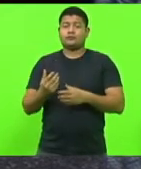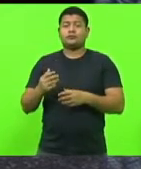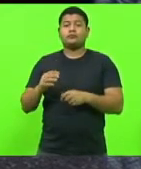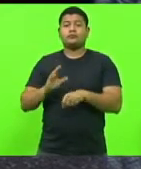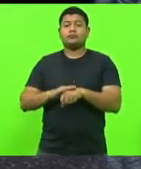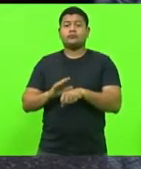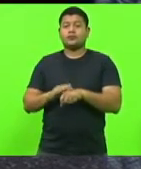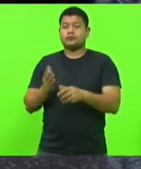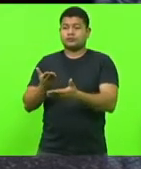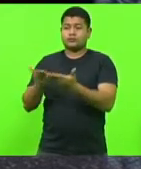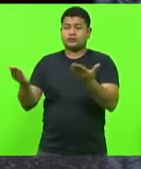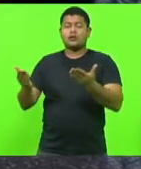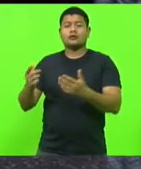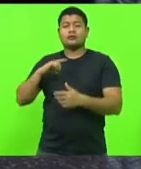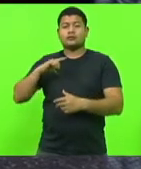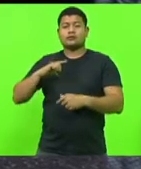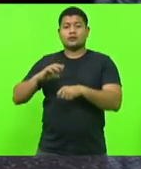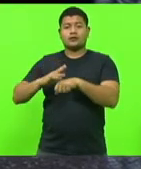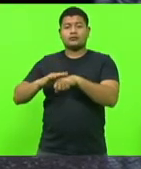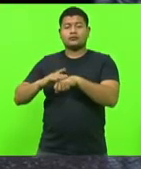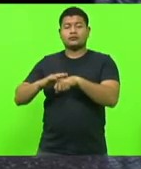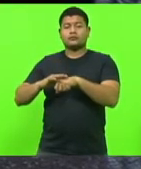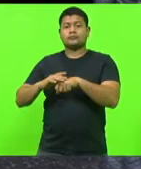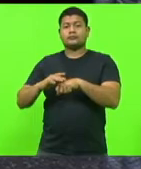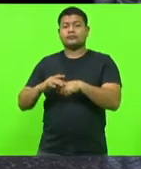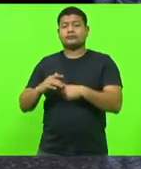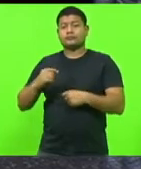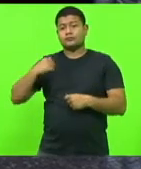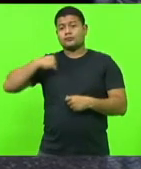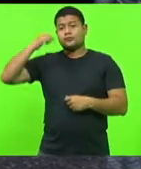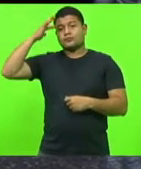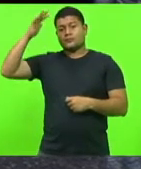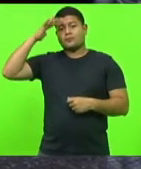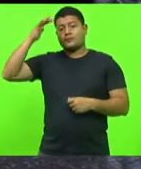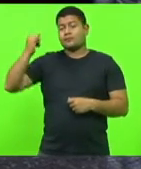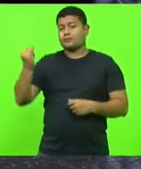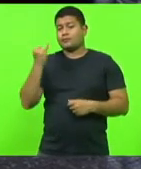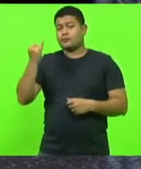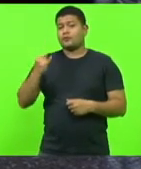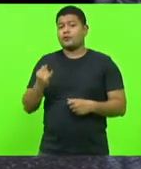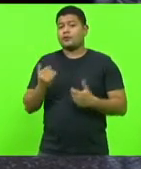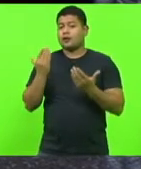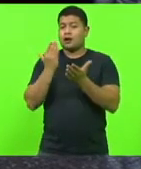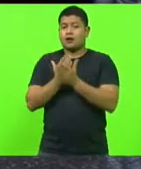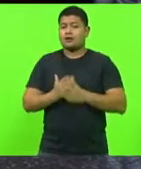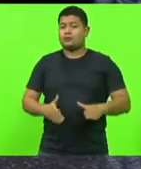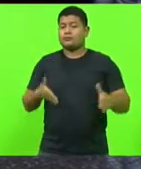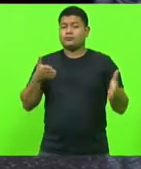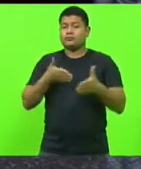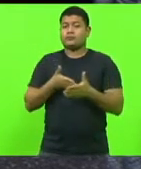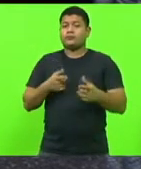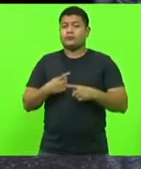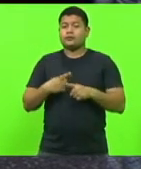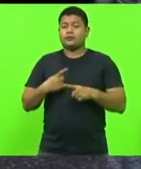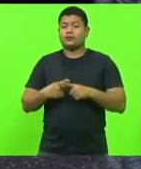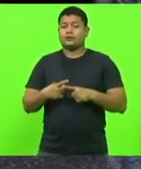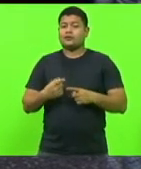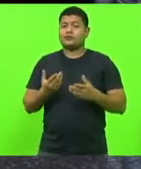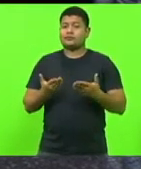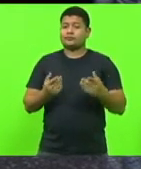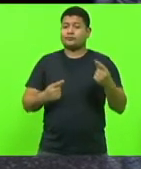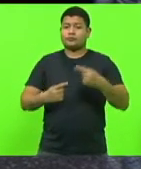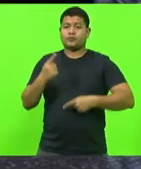dos grupos que lidam com essa doença e eu penso que seria importante derrubar esses vetos, até porque não implica em nenhuma questão maior